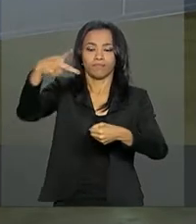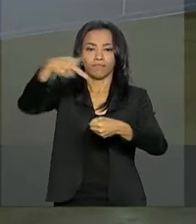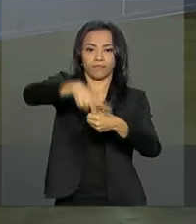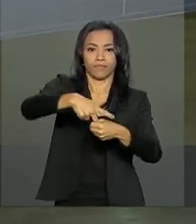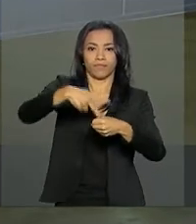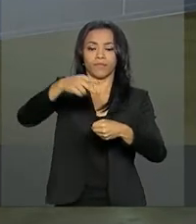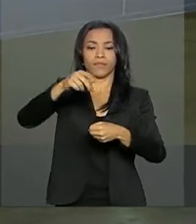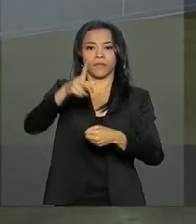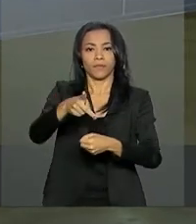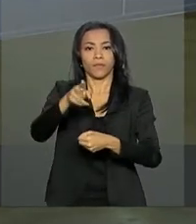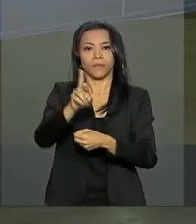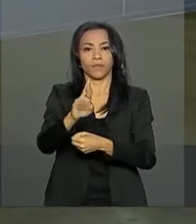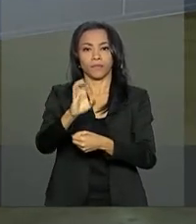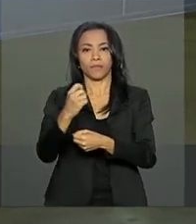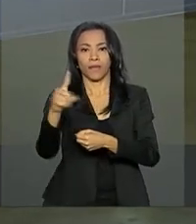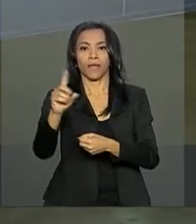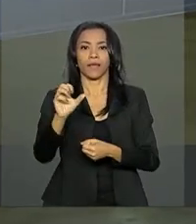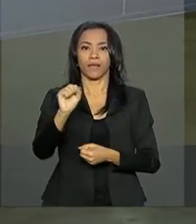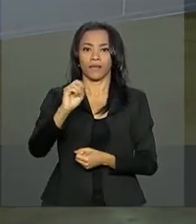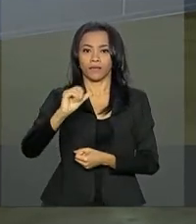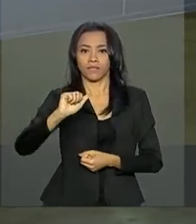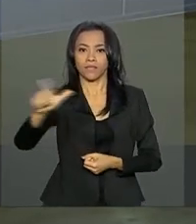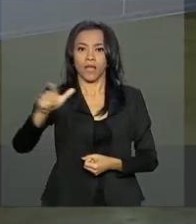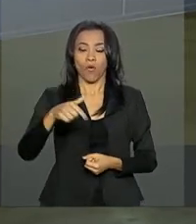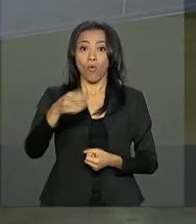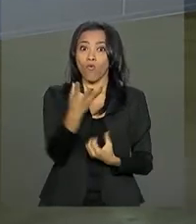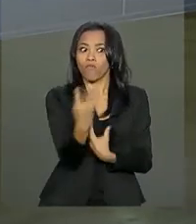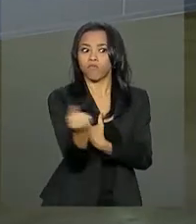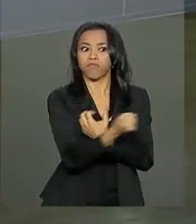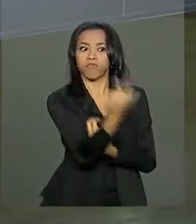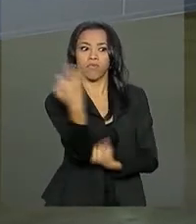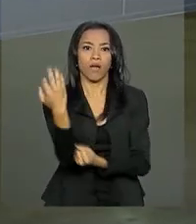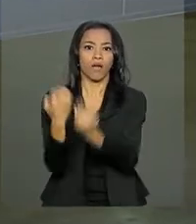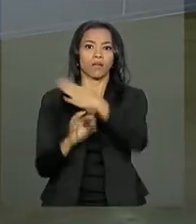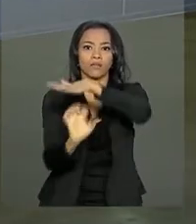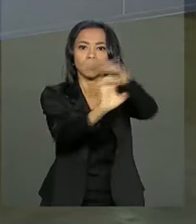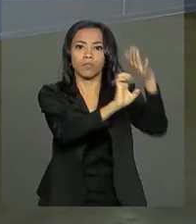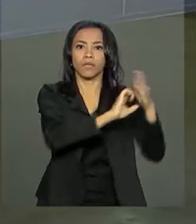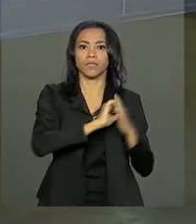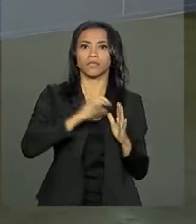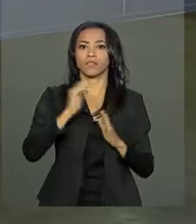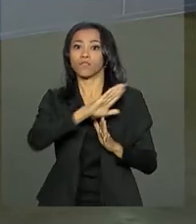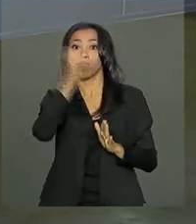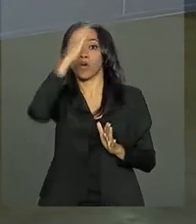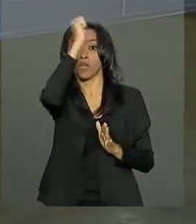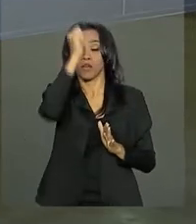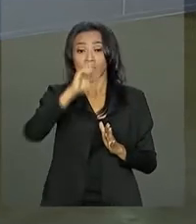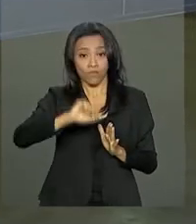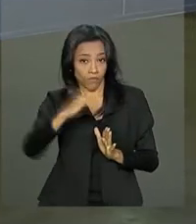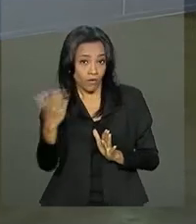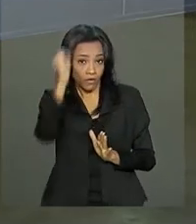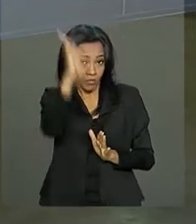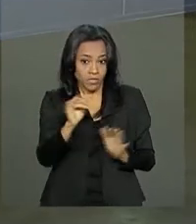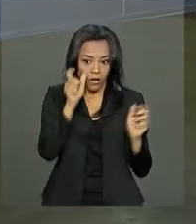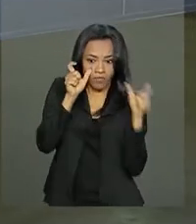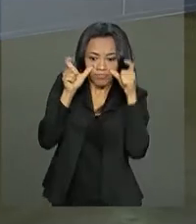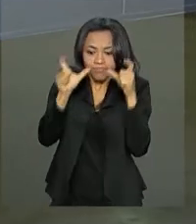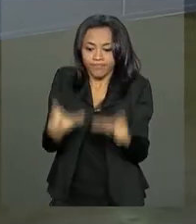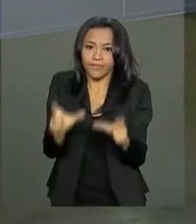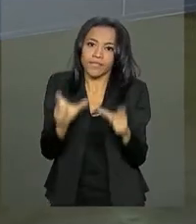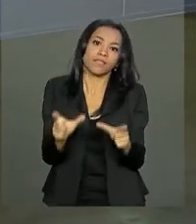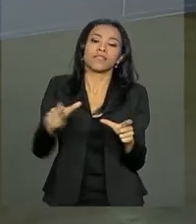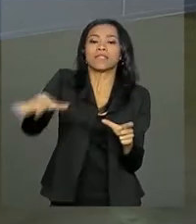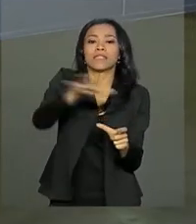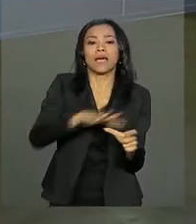últimas disputas, atraiu grande interesse de petroleiras internacionais. A Agência Nacional do Petróleo, Gás